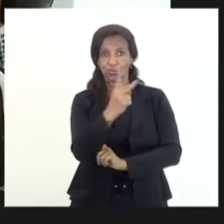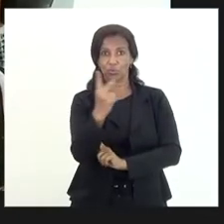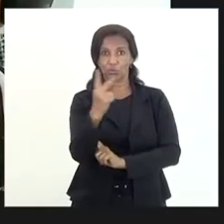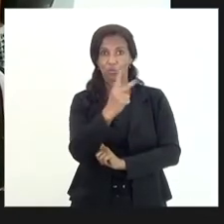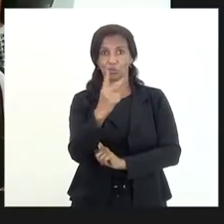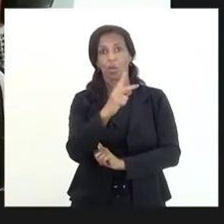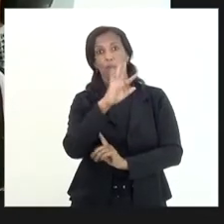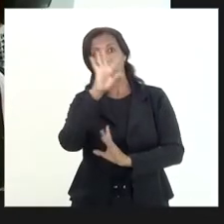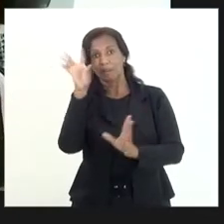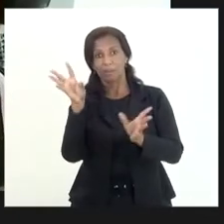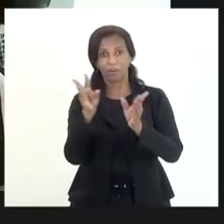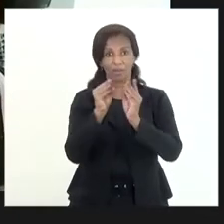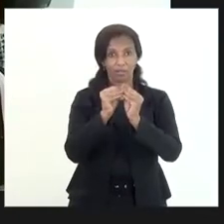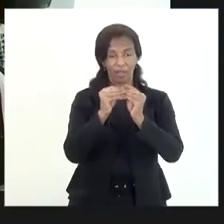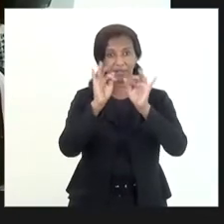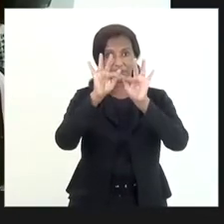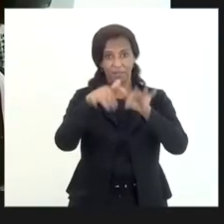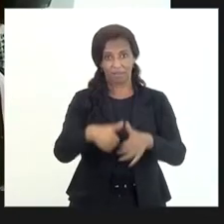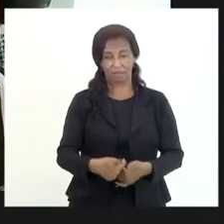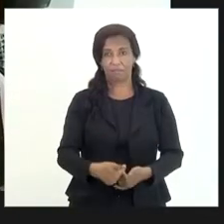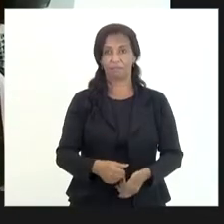às conclusões aqui finais